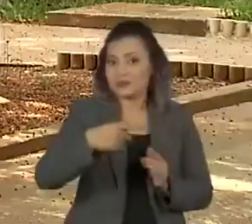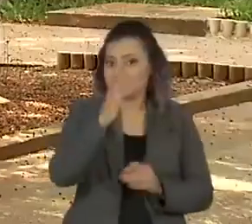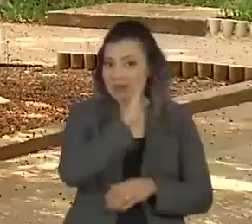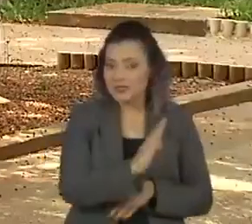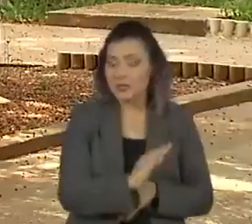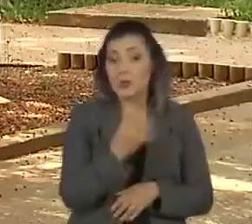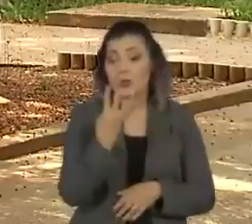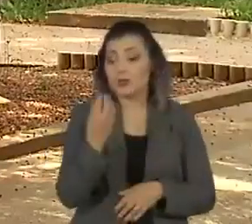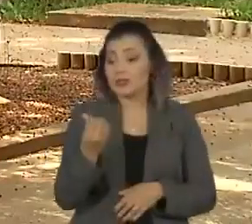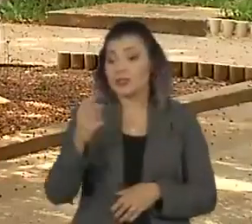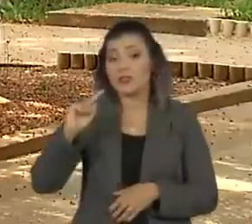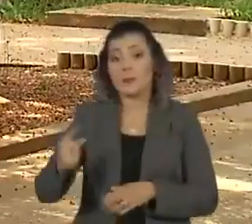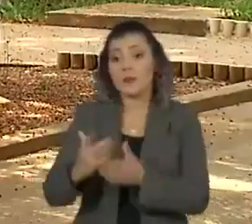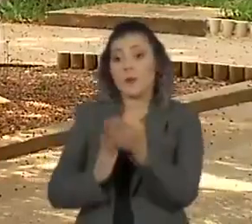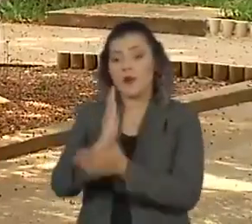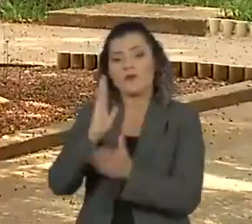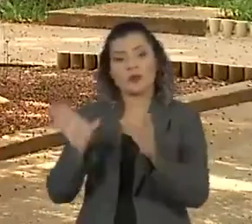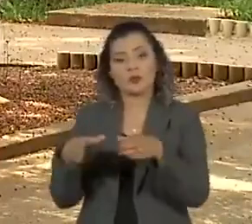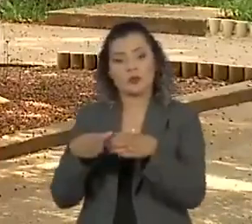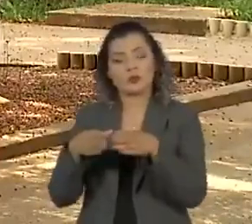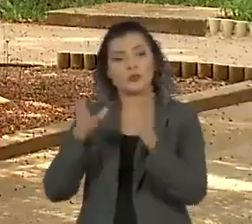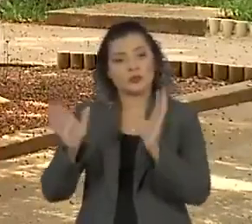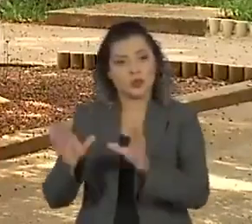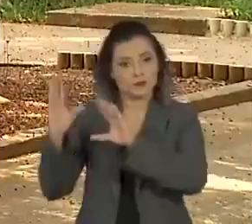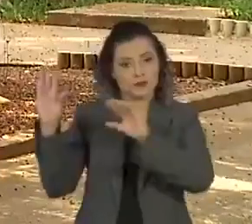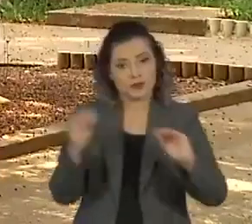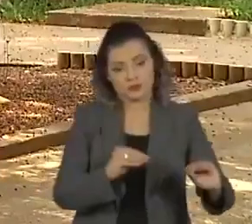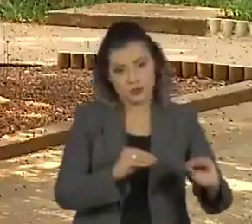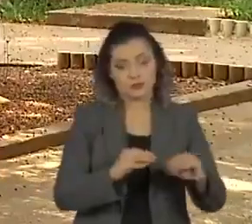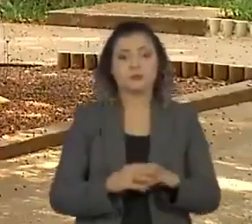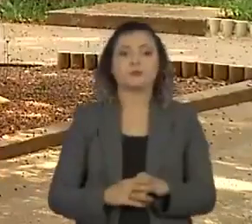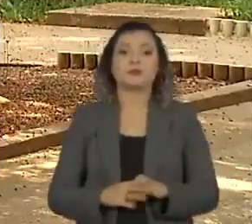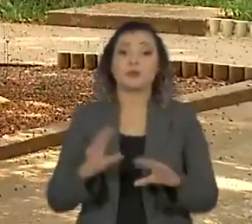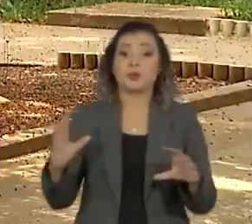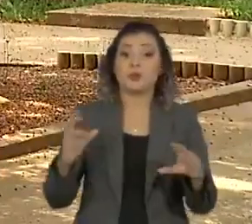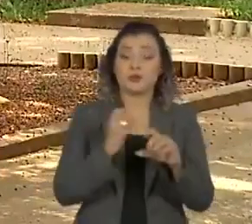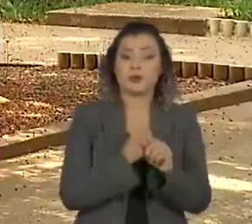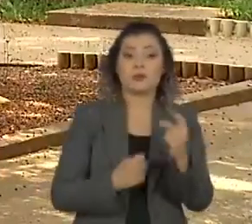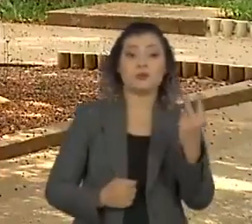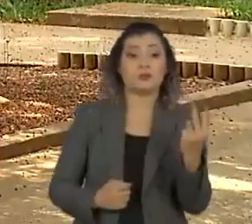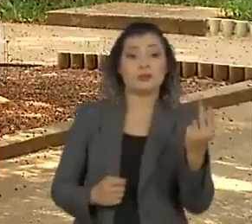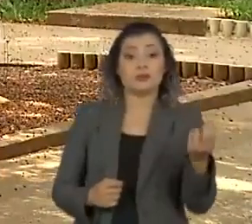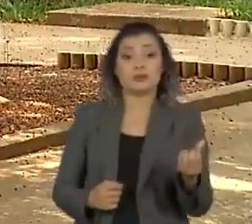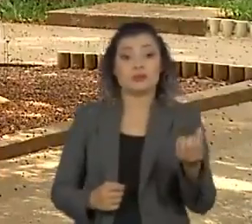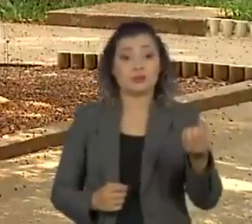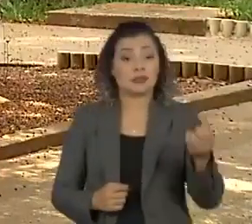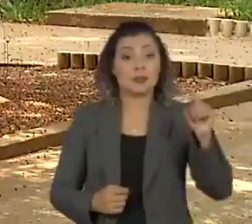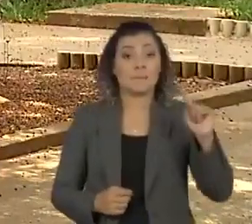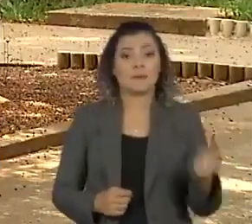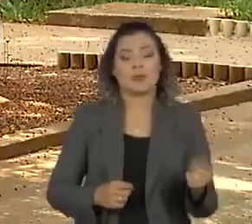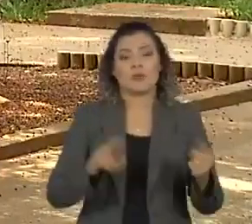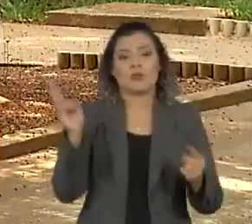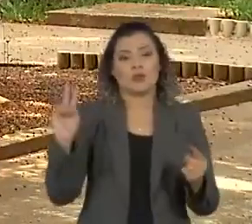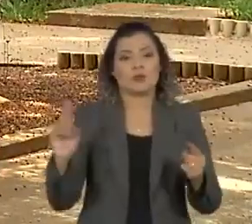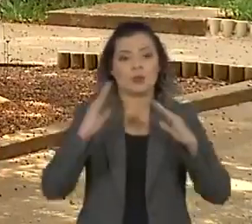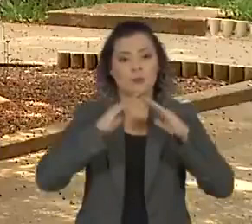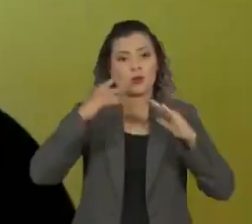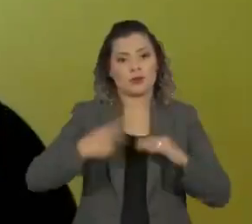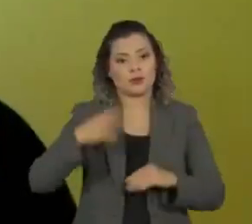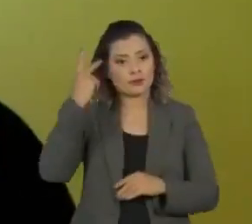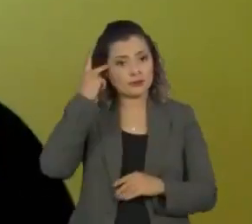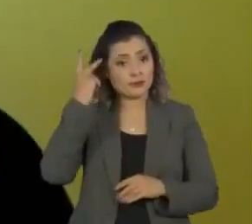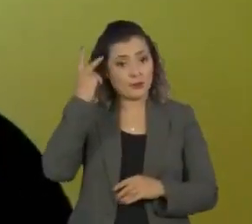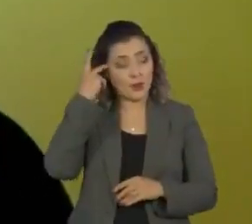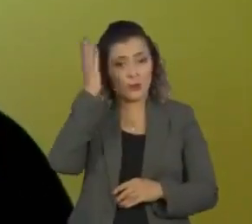46 mil já foram aprovados pelo Comitê Nacional para Refugiados. Ao todo, são 260 mil venezuelanos que vivem no Brasil.